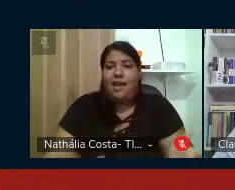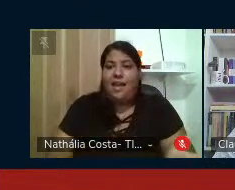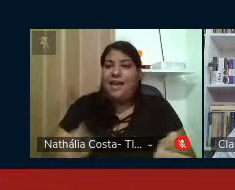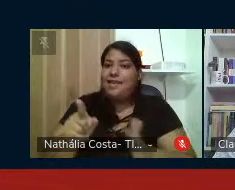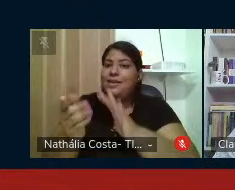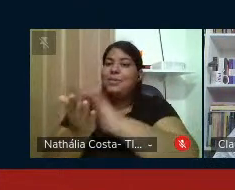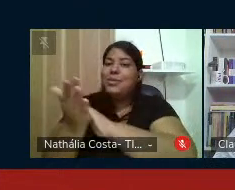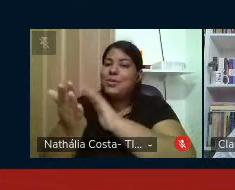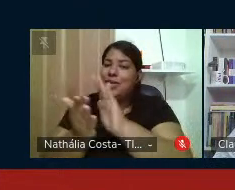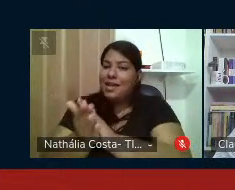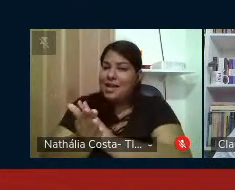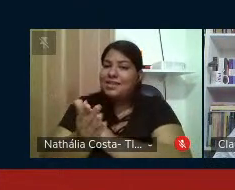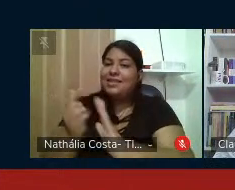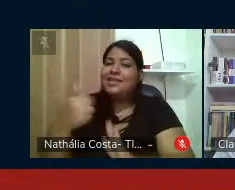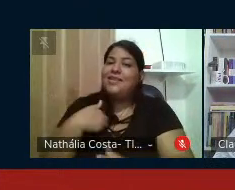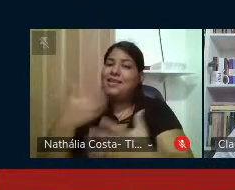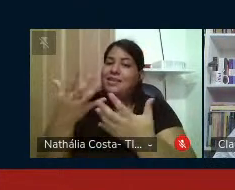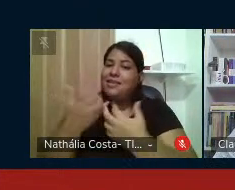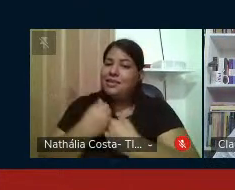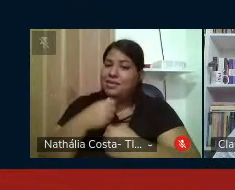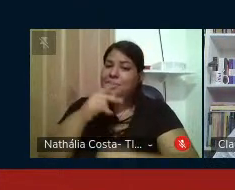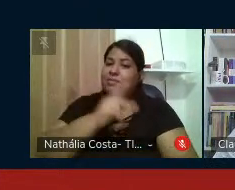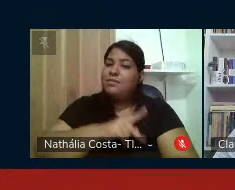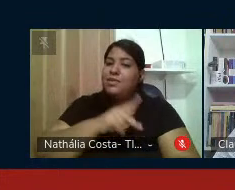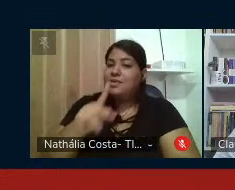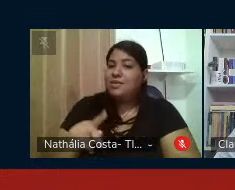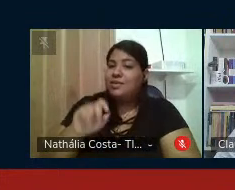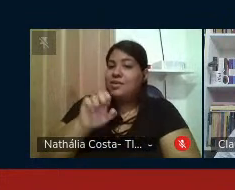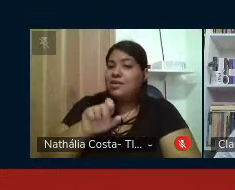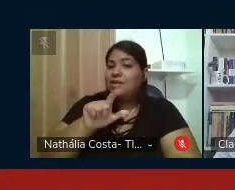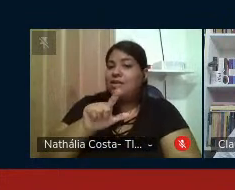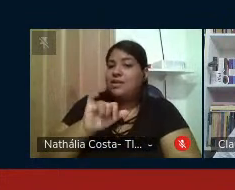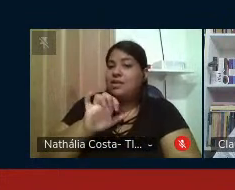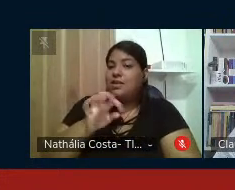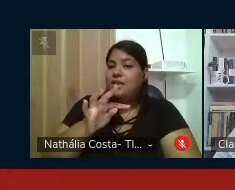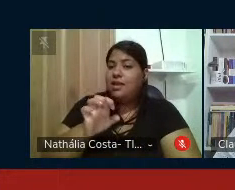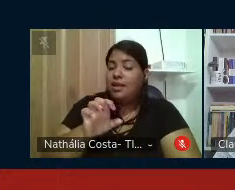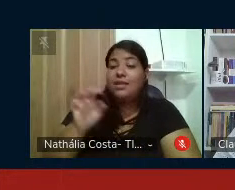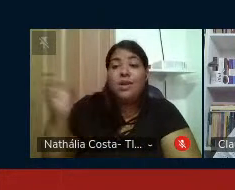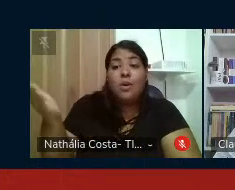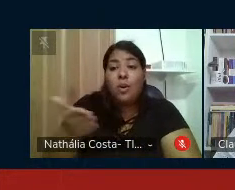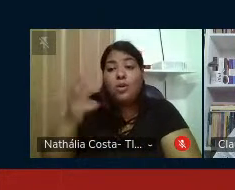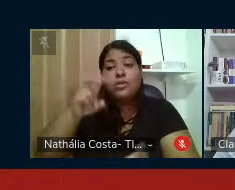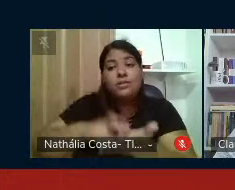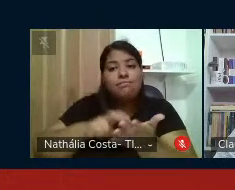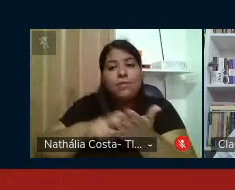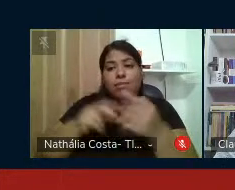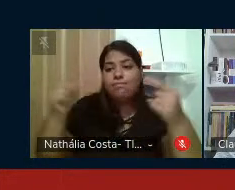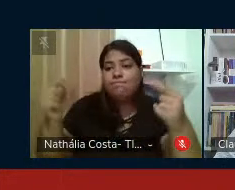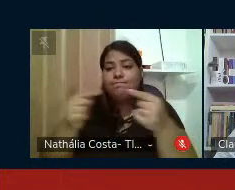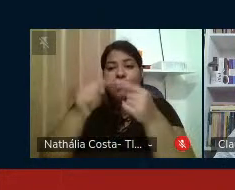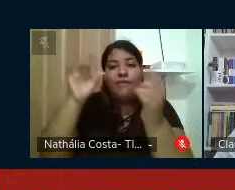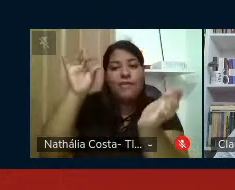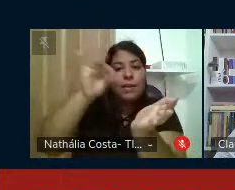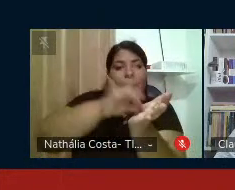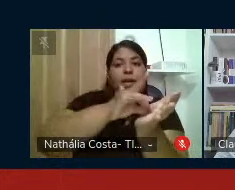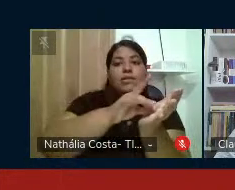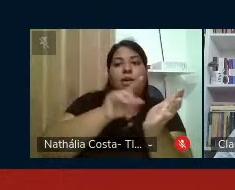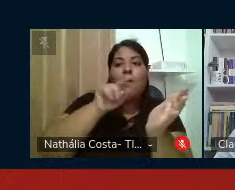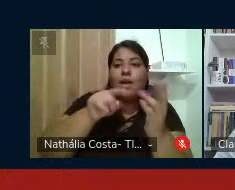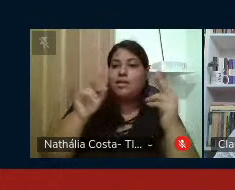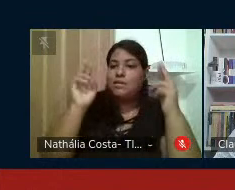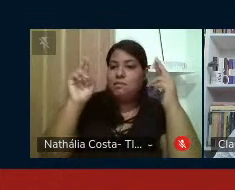mais recente que eu recebi da professora Eliette, e a minha voz nesta manhã guarda a sintonia com a reafirmação dessa